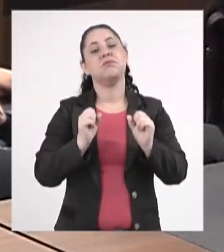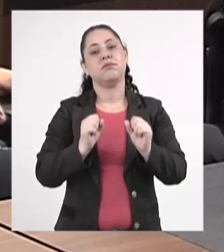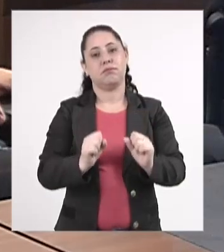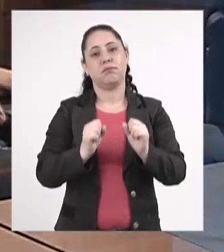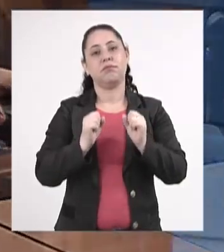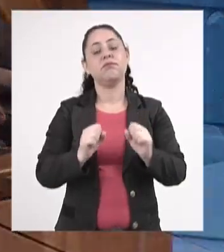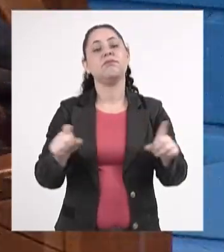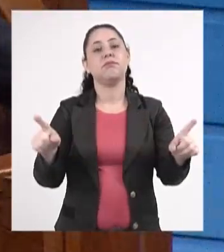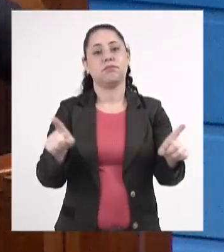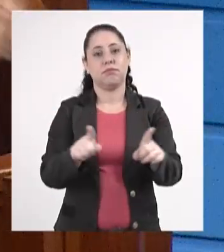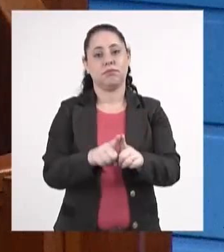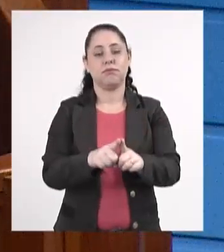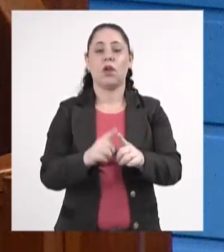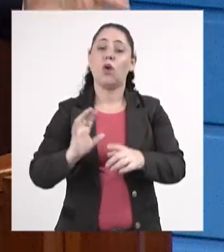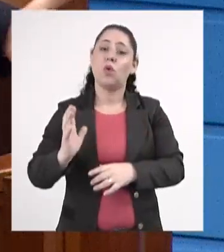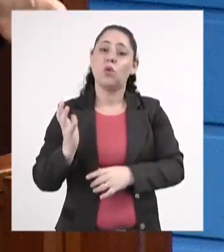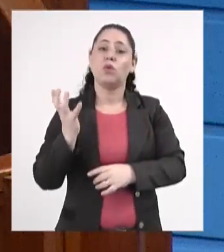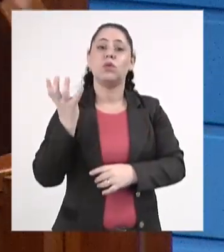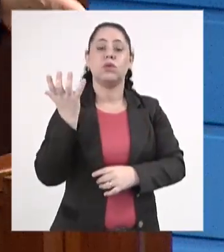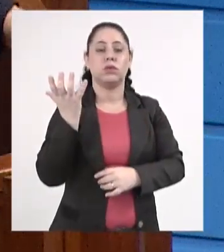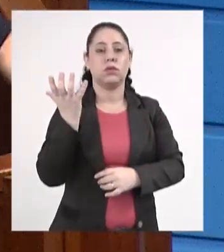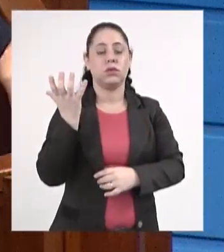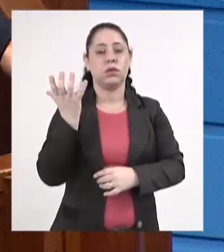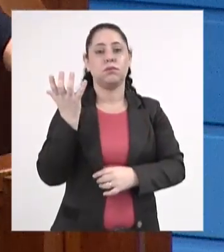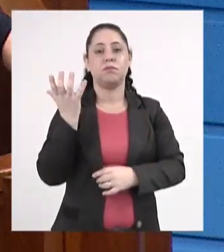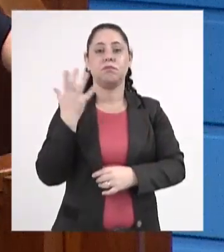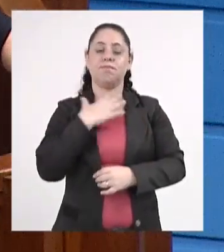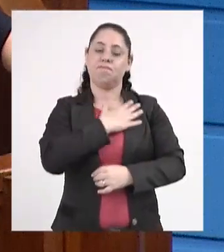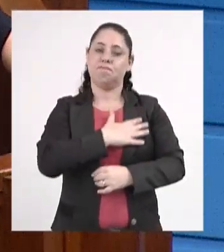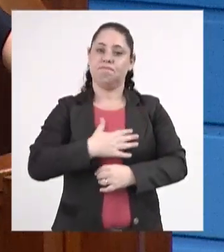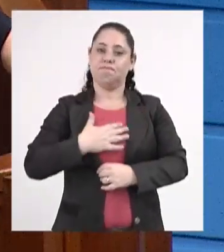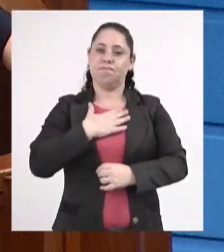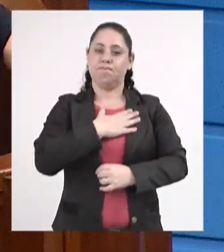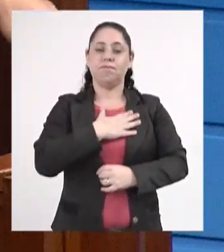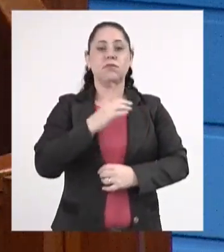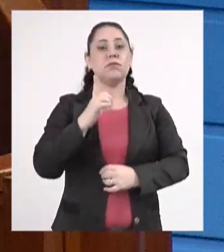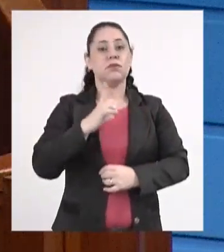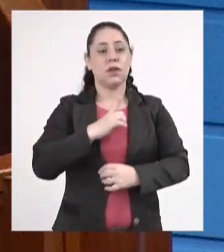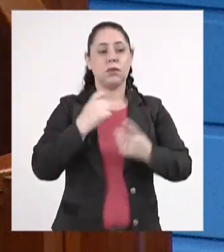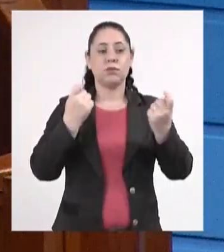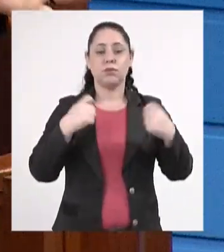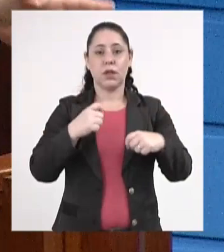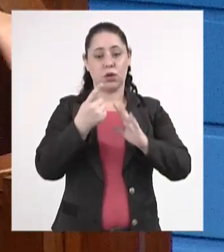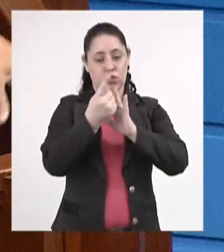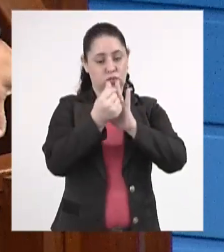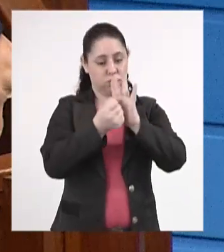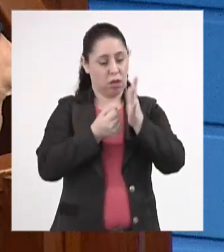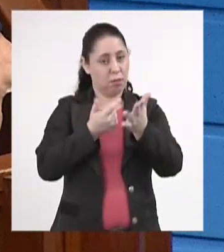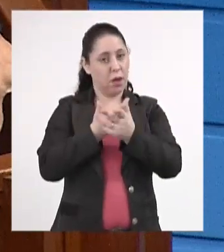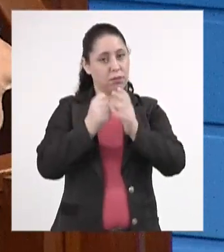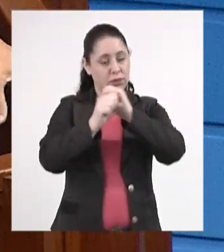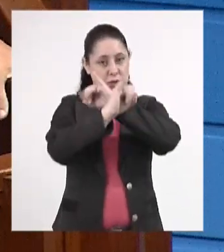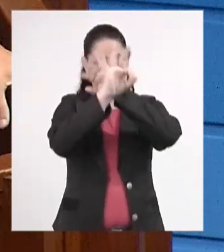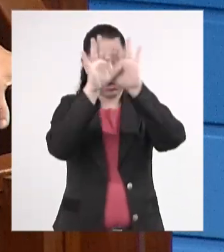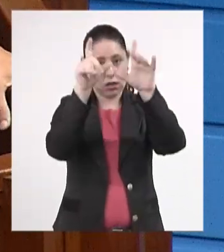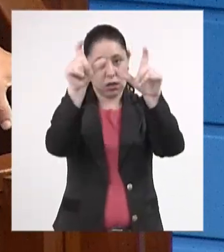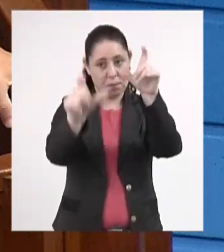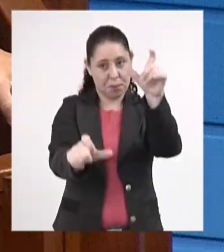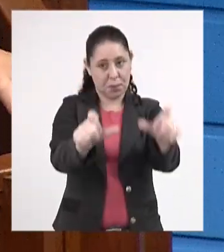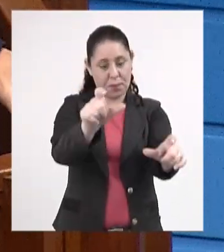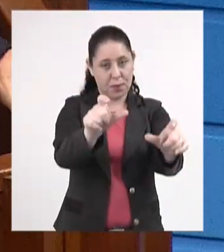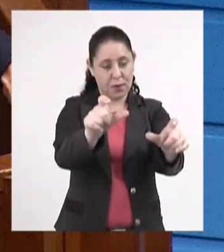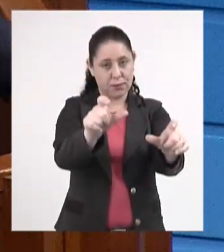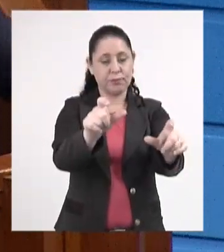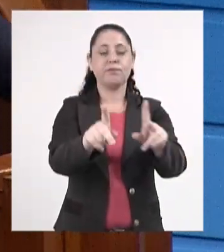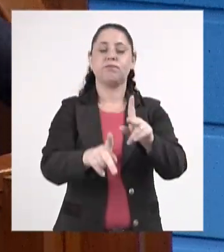acontecer de uma forma satisfatória. Nós temos que prestar contas à população.